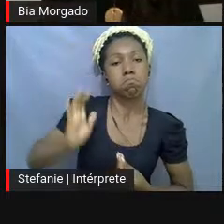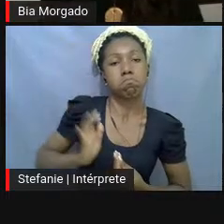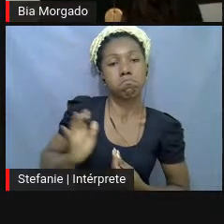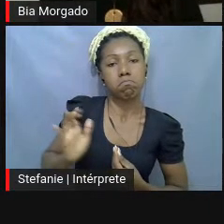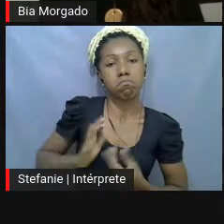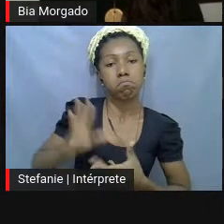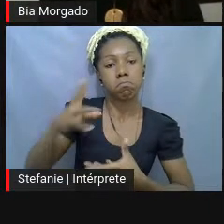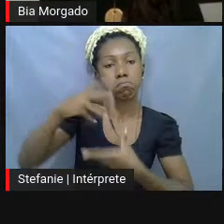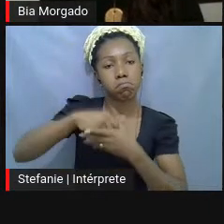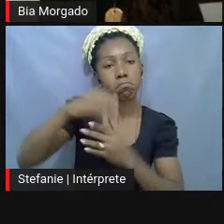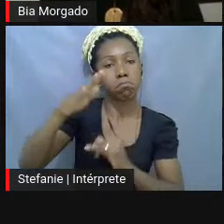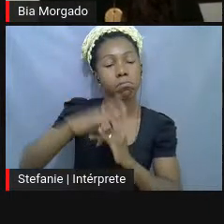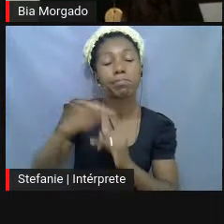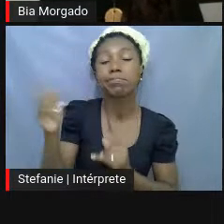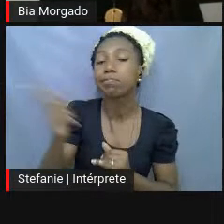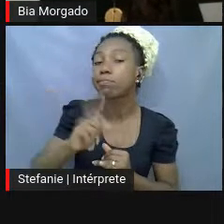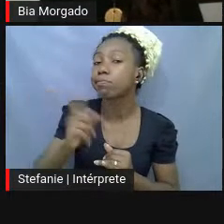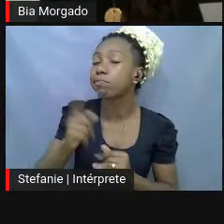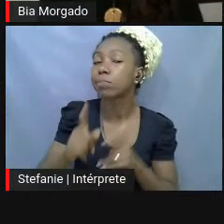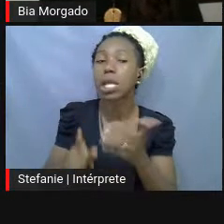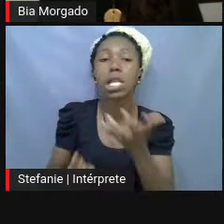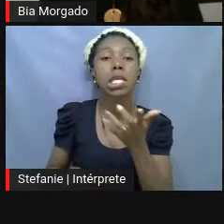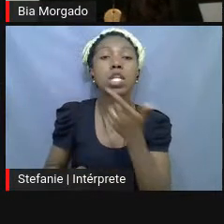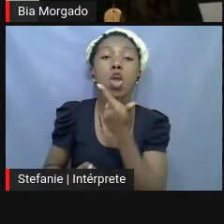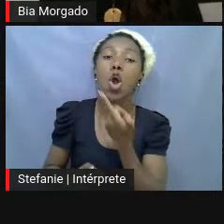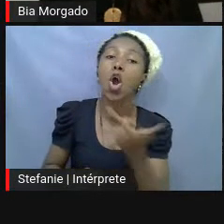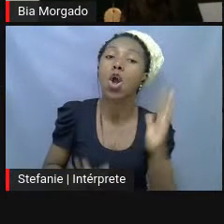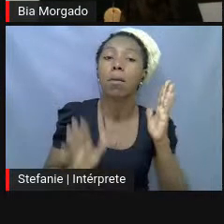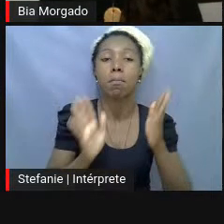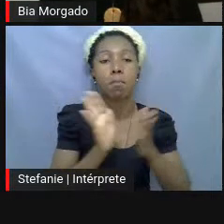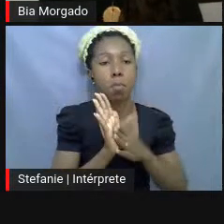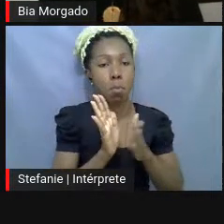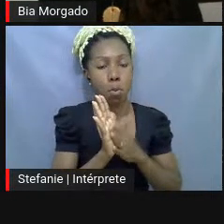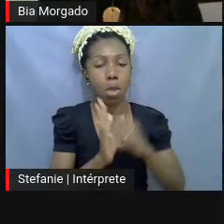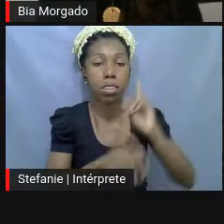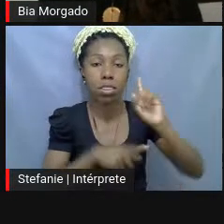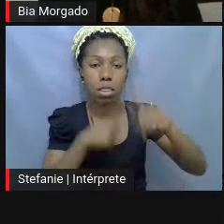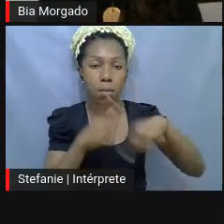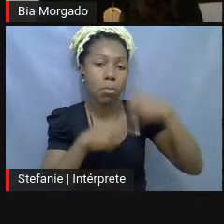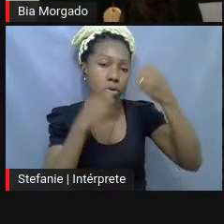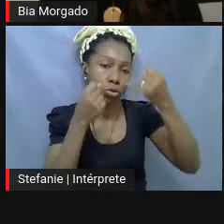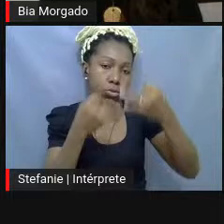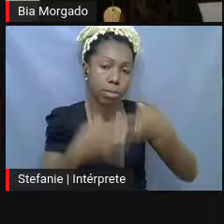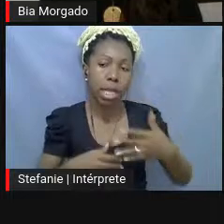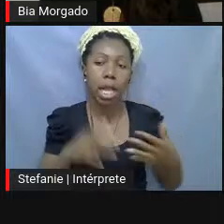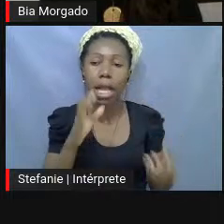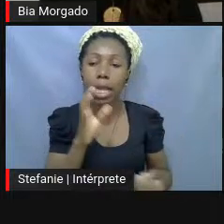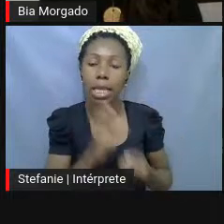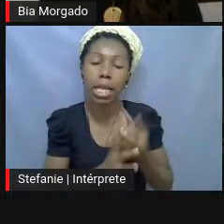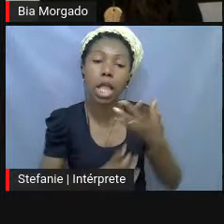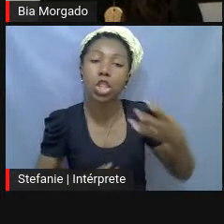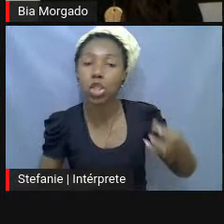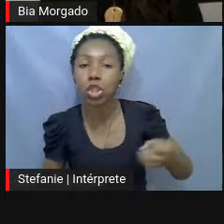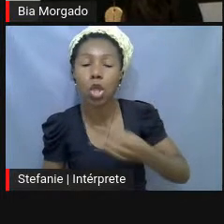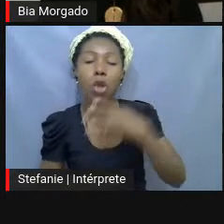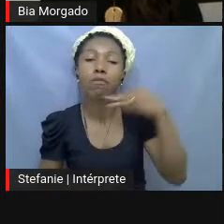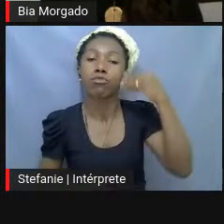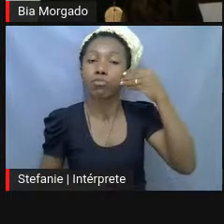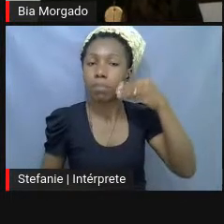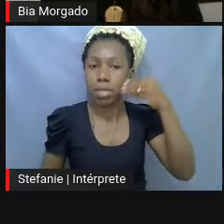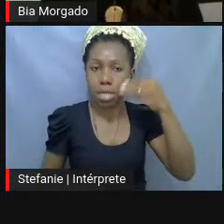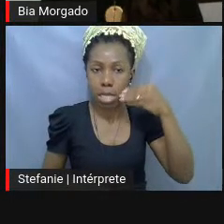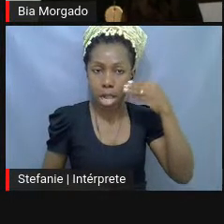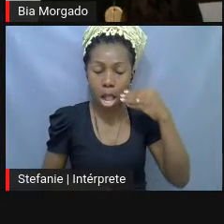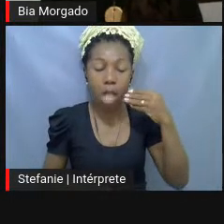queria outra coisa, outro tipo de proposta. Então, ele fala mais para baixo. Criar novas condições experimentais em que o artista